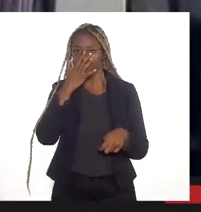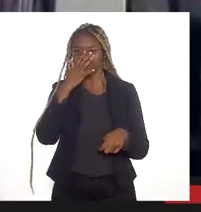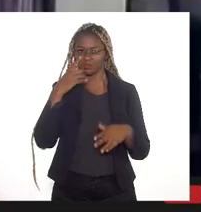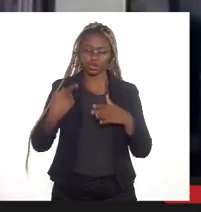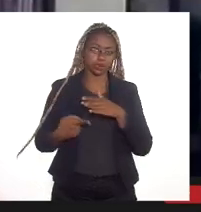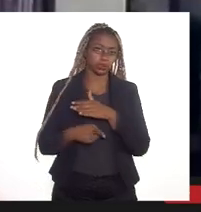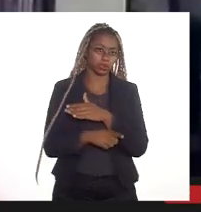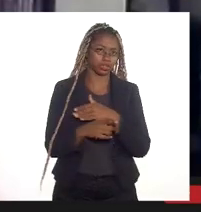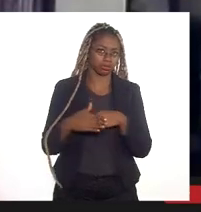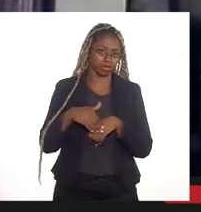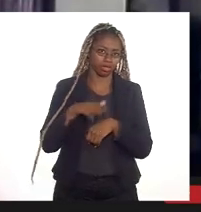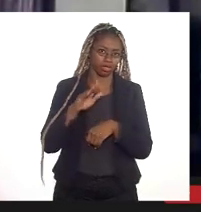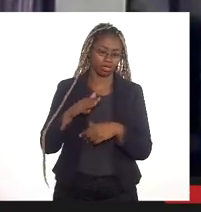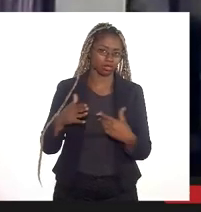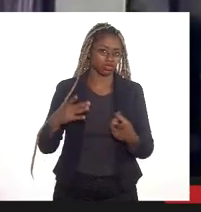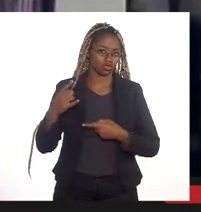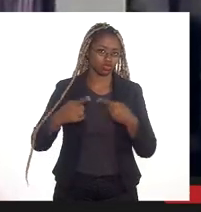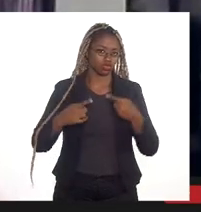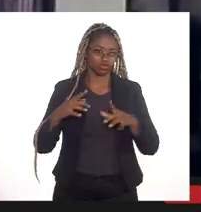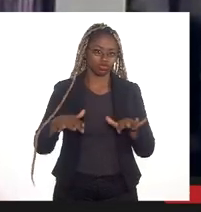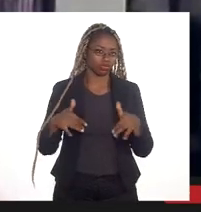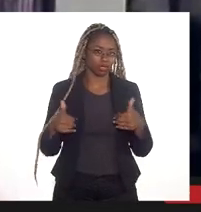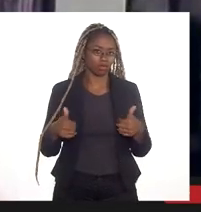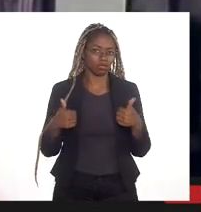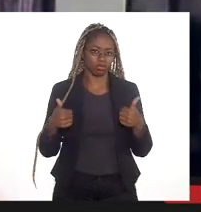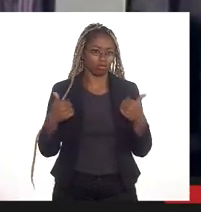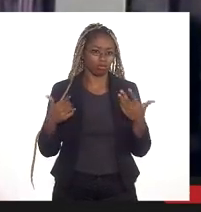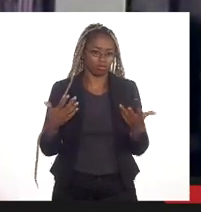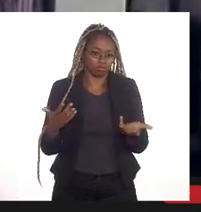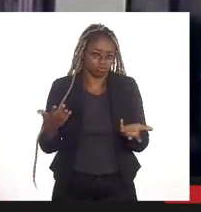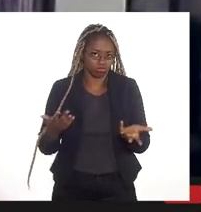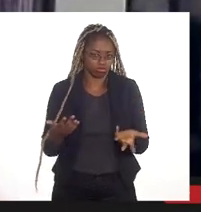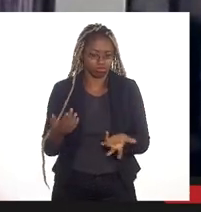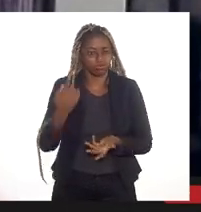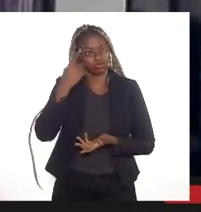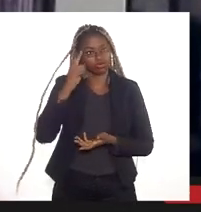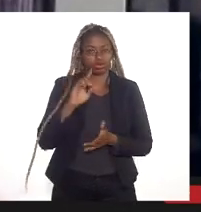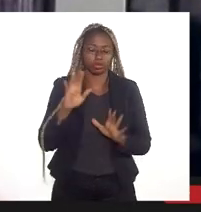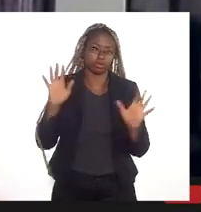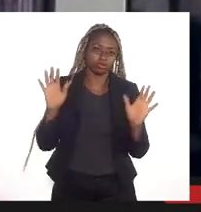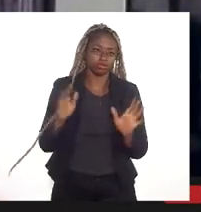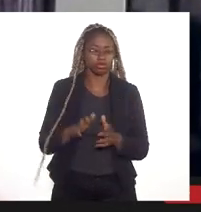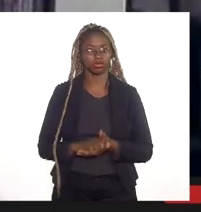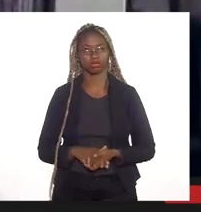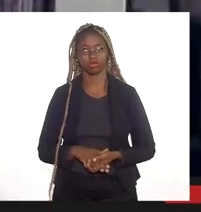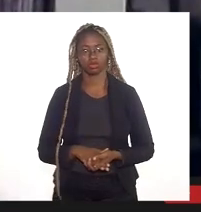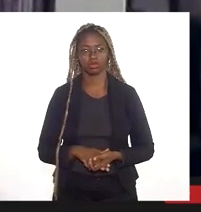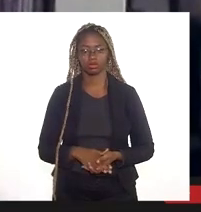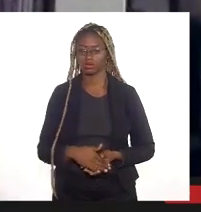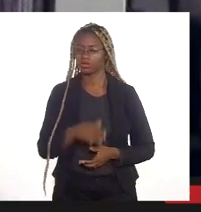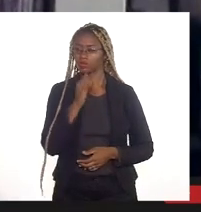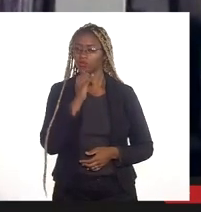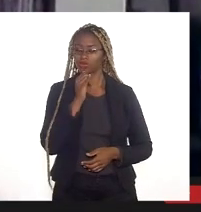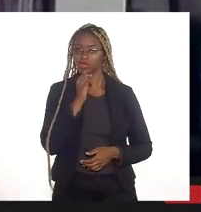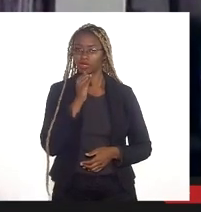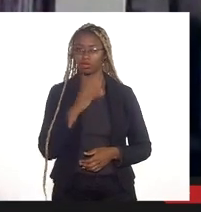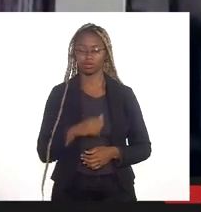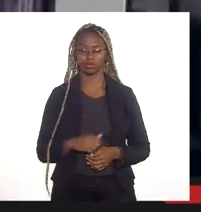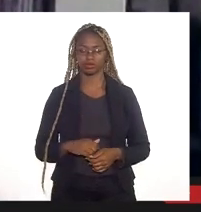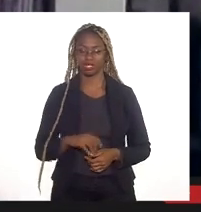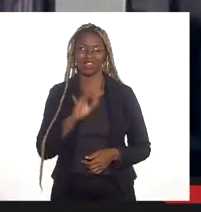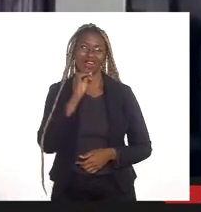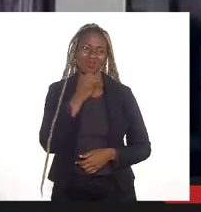aprofundar e discutir melhor, e quem sabe, aí, por exemplo, é